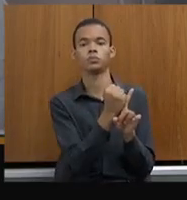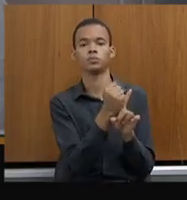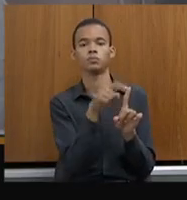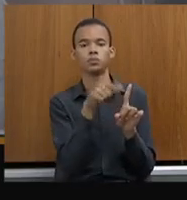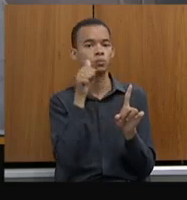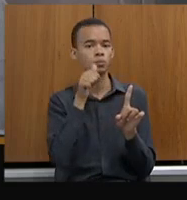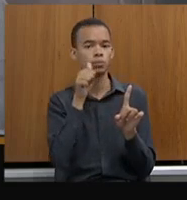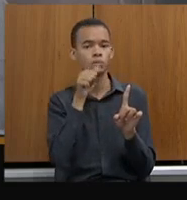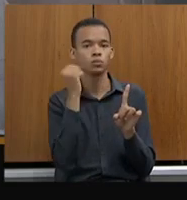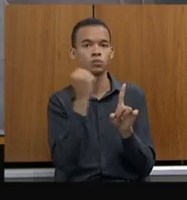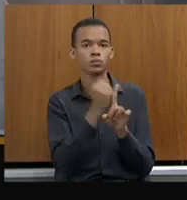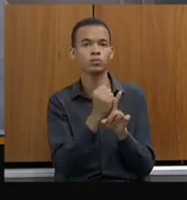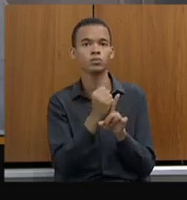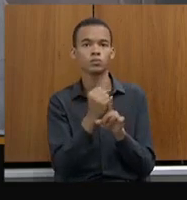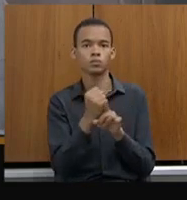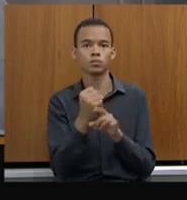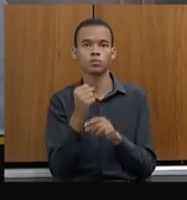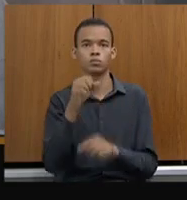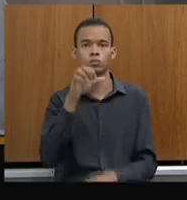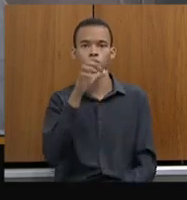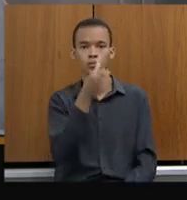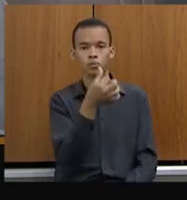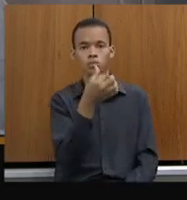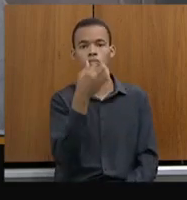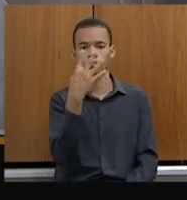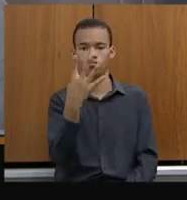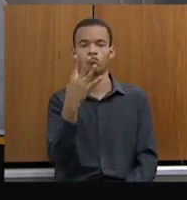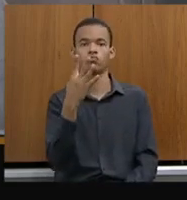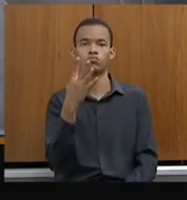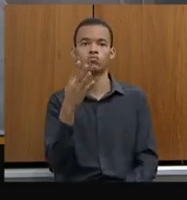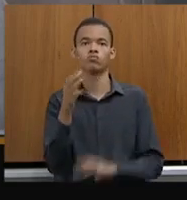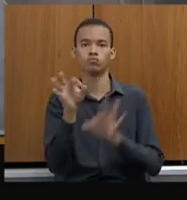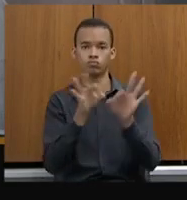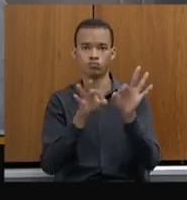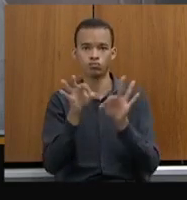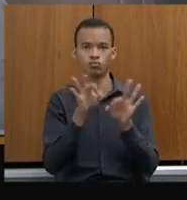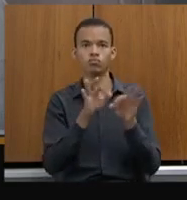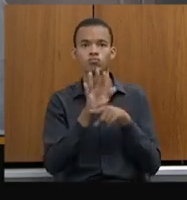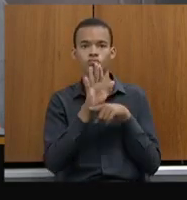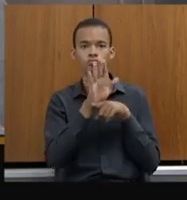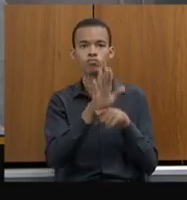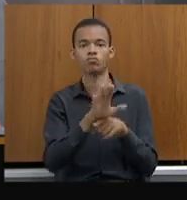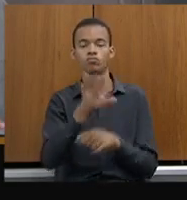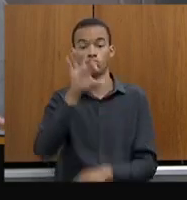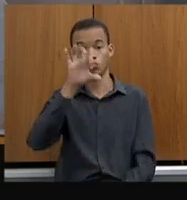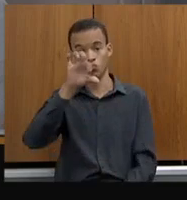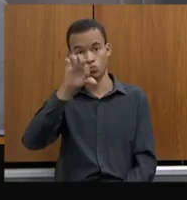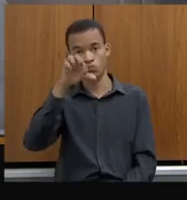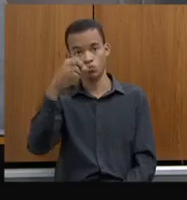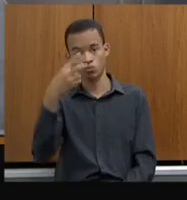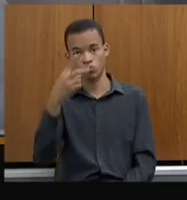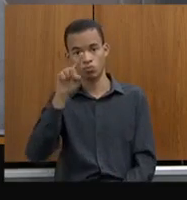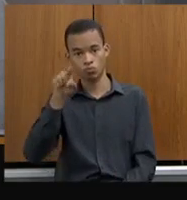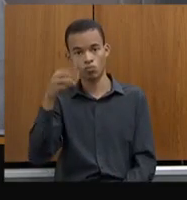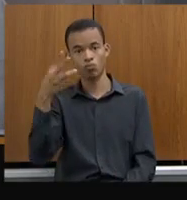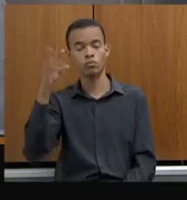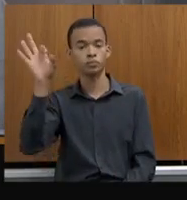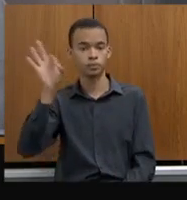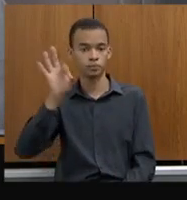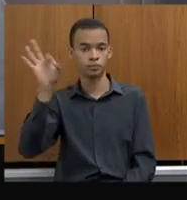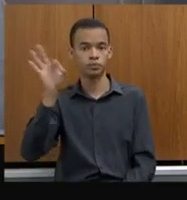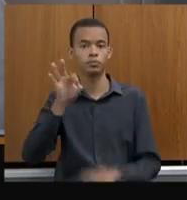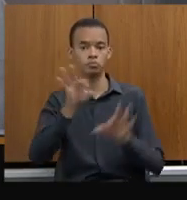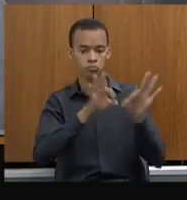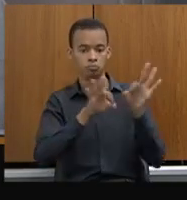tivemos 64 procedimentos, 92,3 de elucidação, e, por último, a última anâmina pode